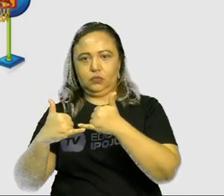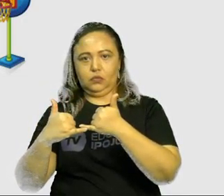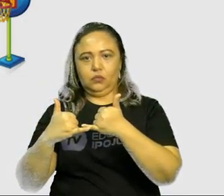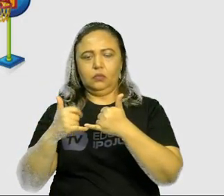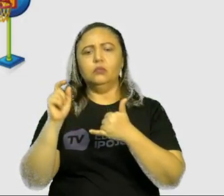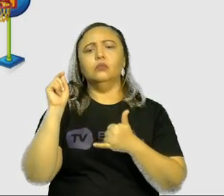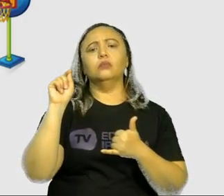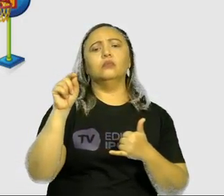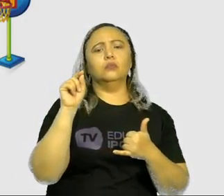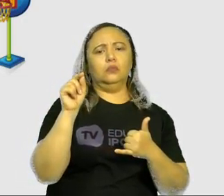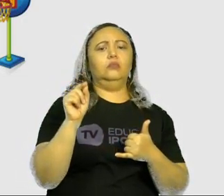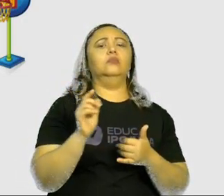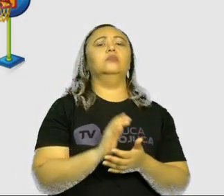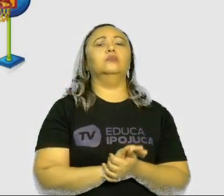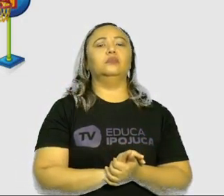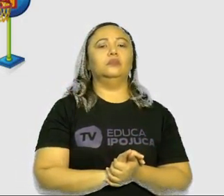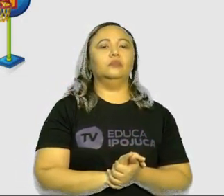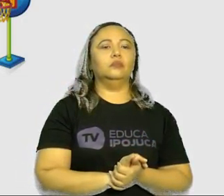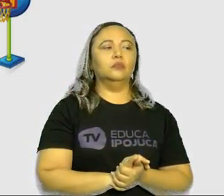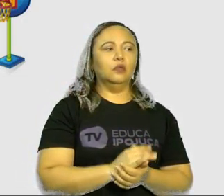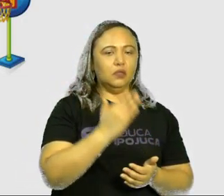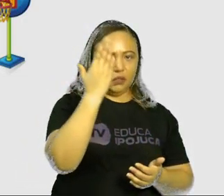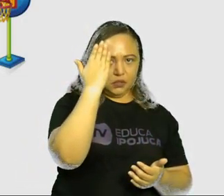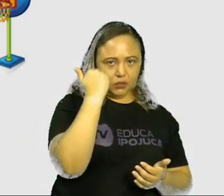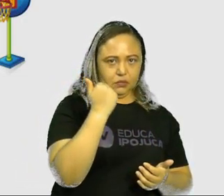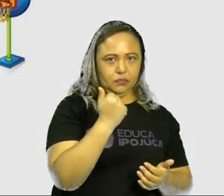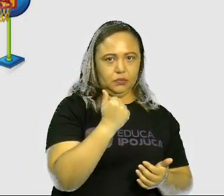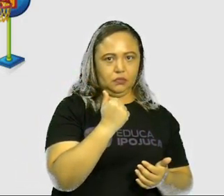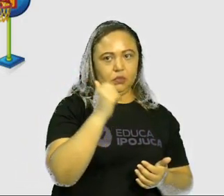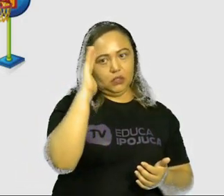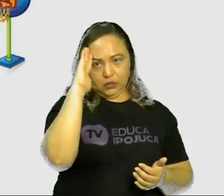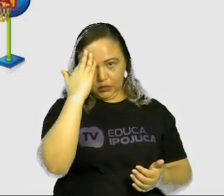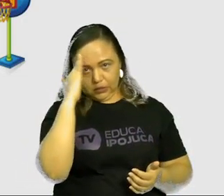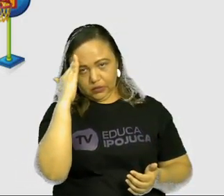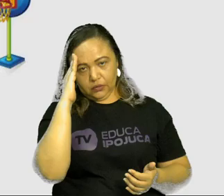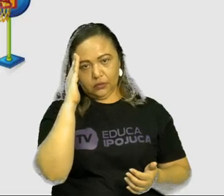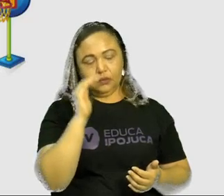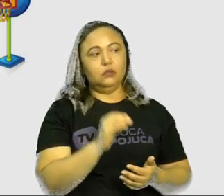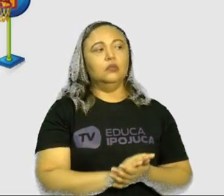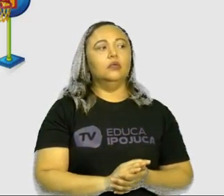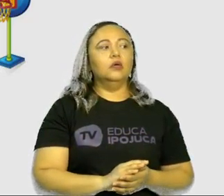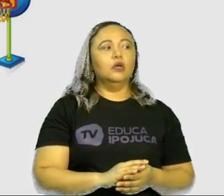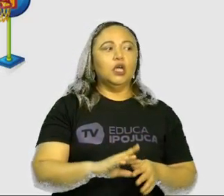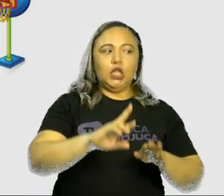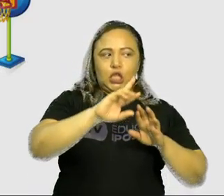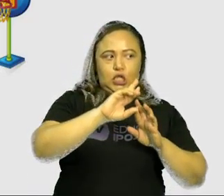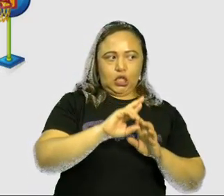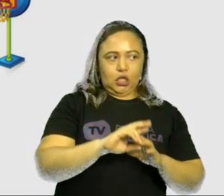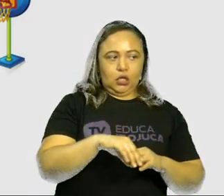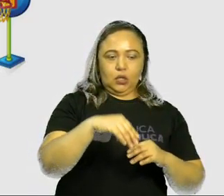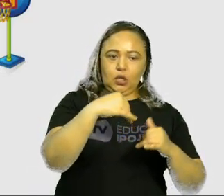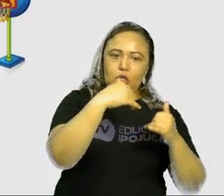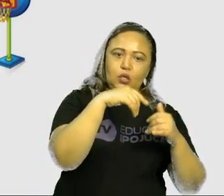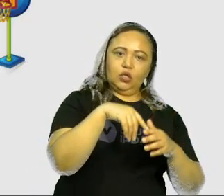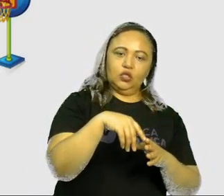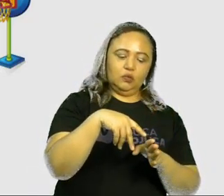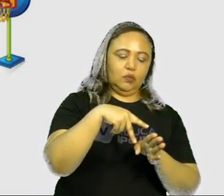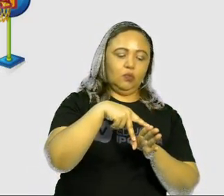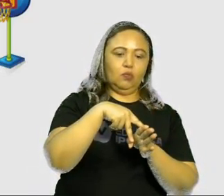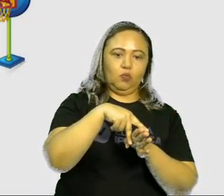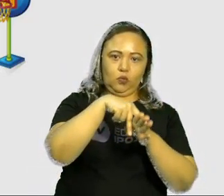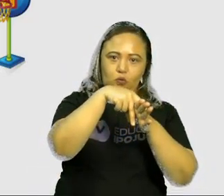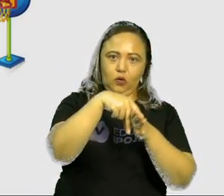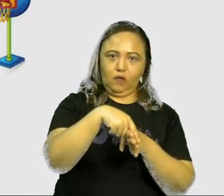brincadeira? Então, você consegue entender aí na nossa imagem. Nós temos um cavalinho.